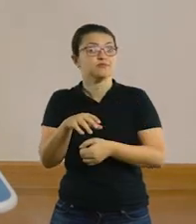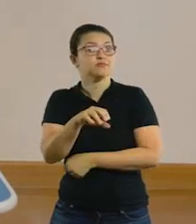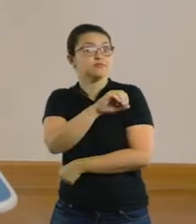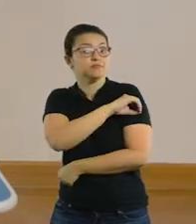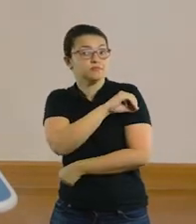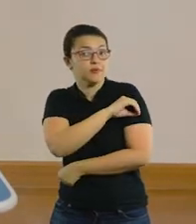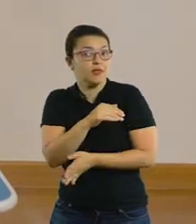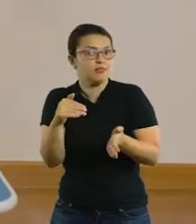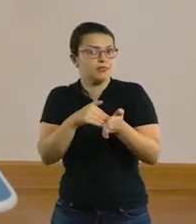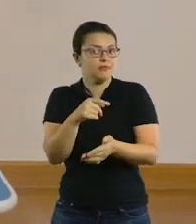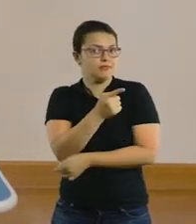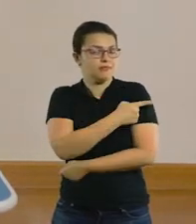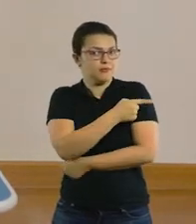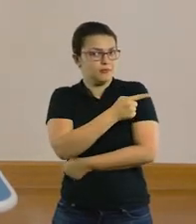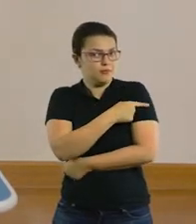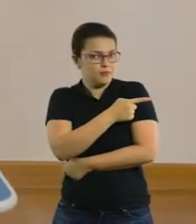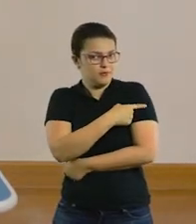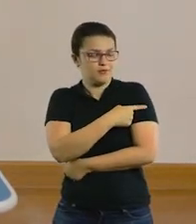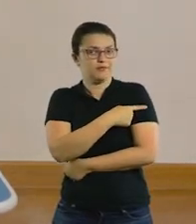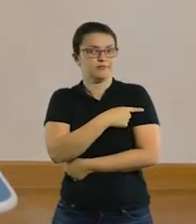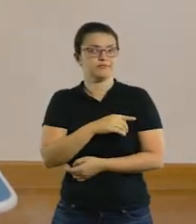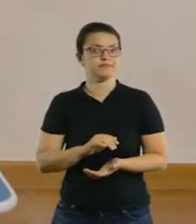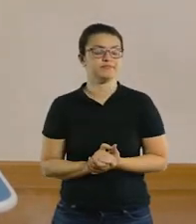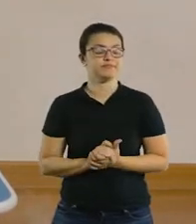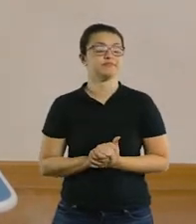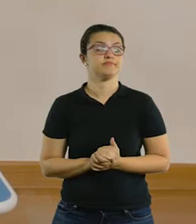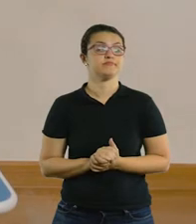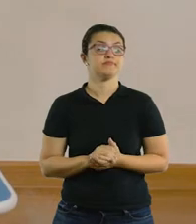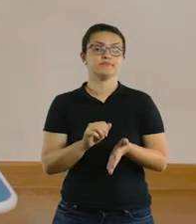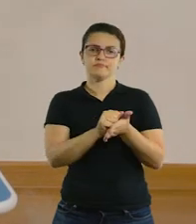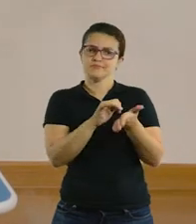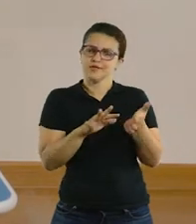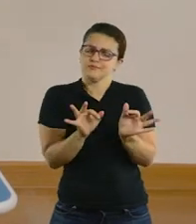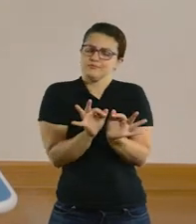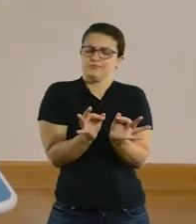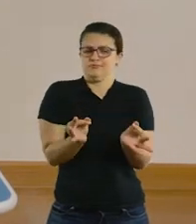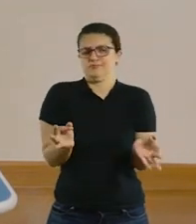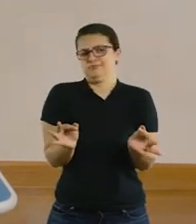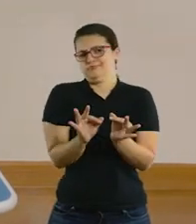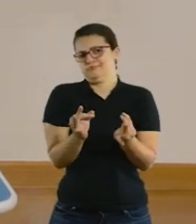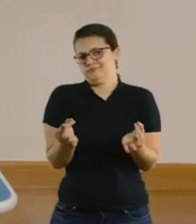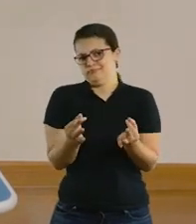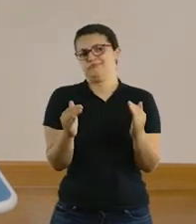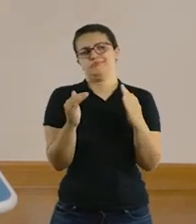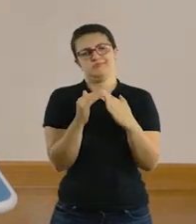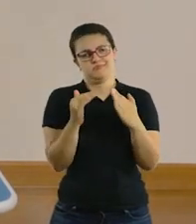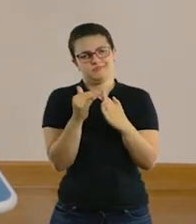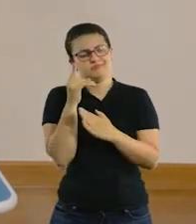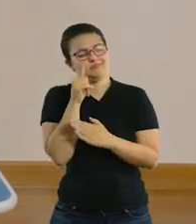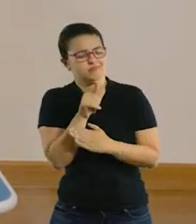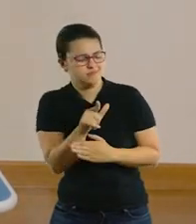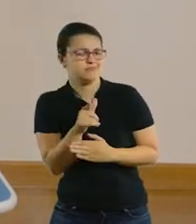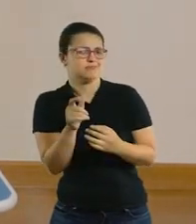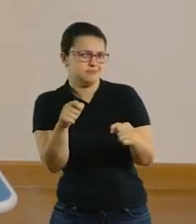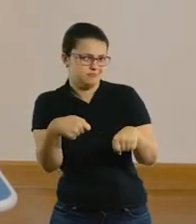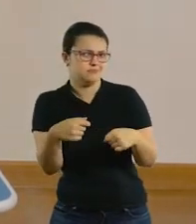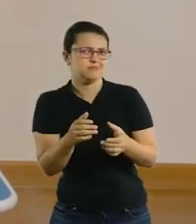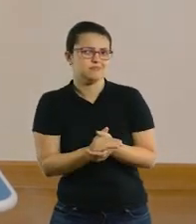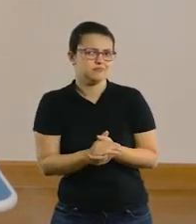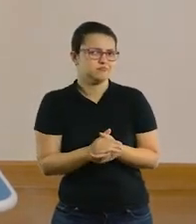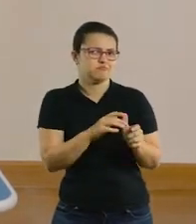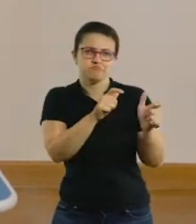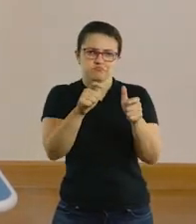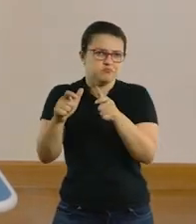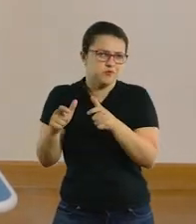até o primeiro ano do Ensino Fundamental, tá? E essa atividade é bem simples, dá para fazer em casa, em qualquer ambiente que você